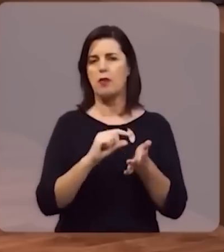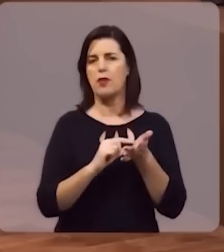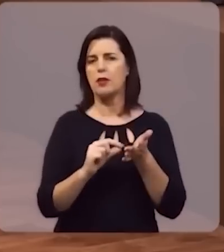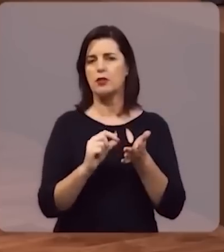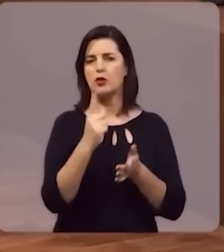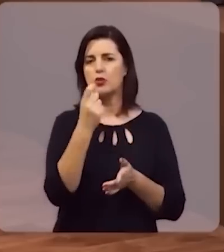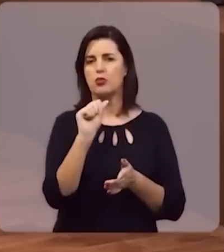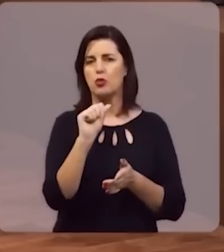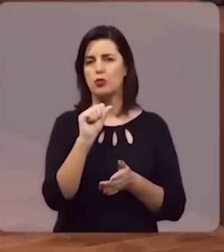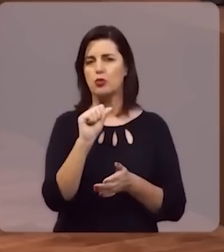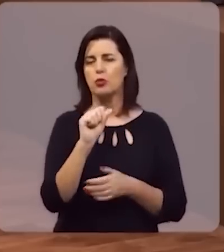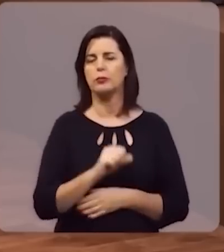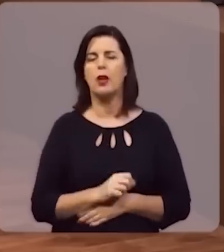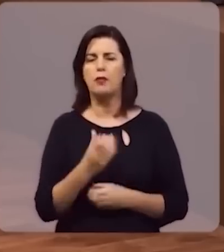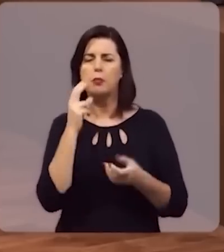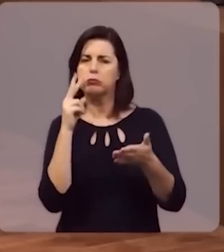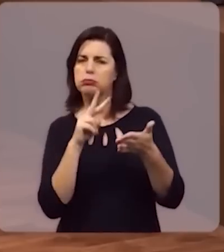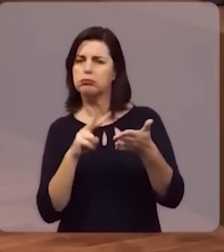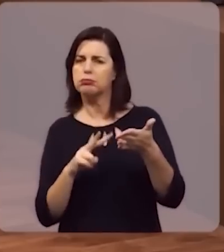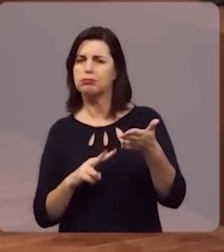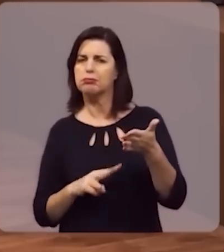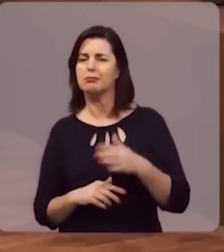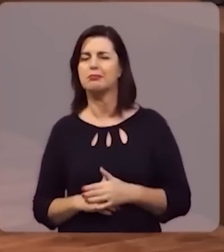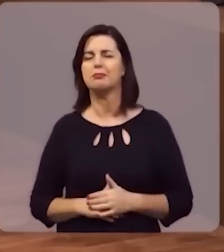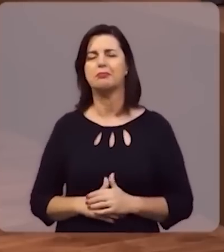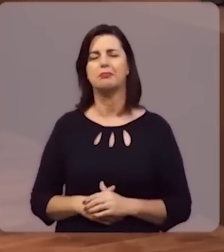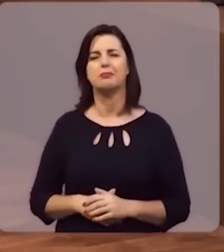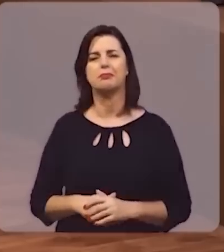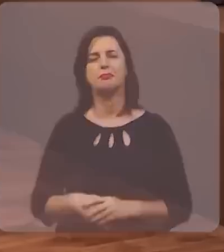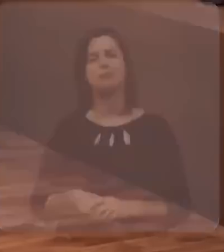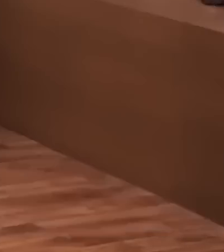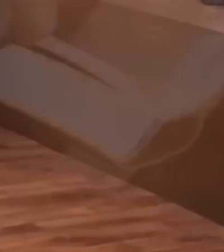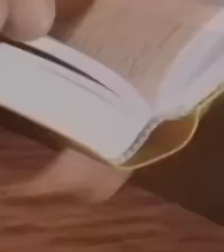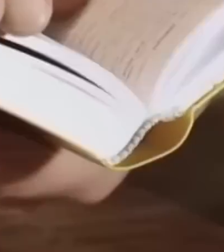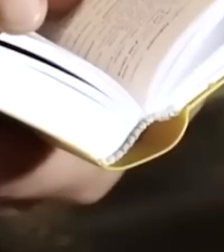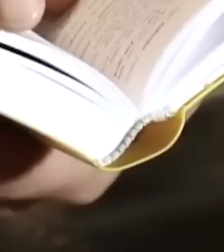verso 18. Vamos ouvir a leitura deste texto.